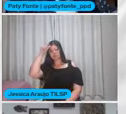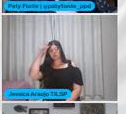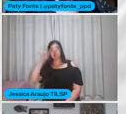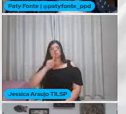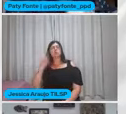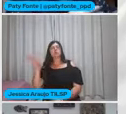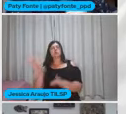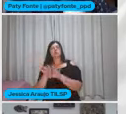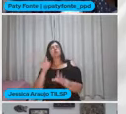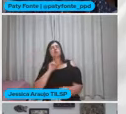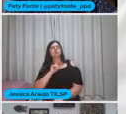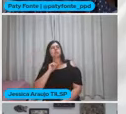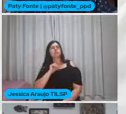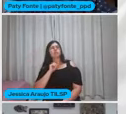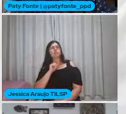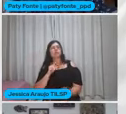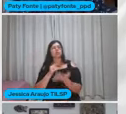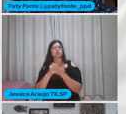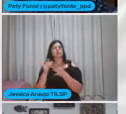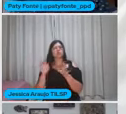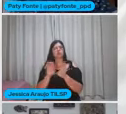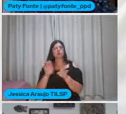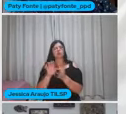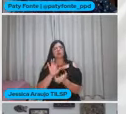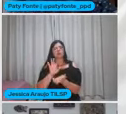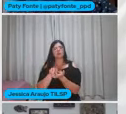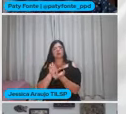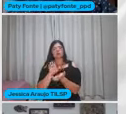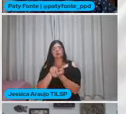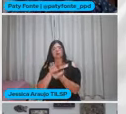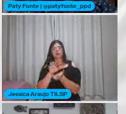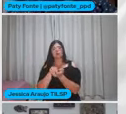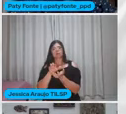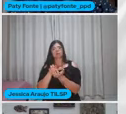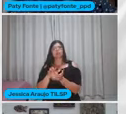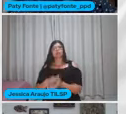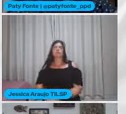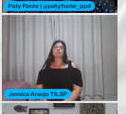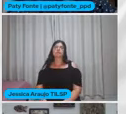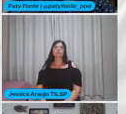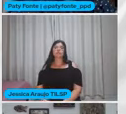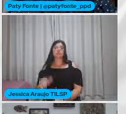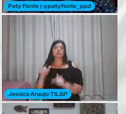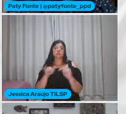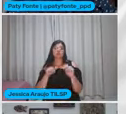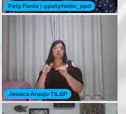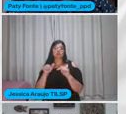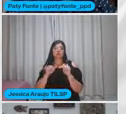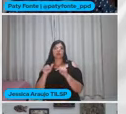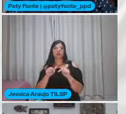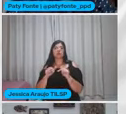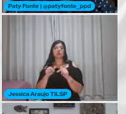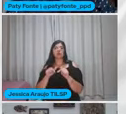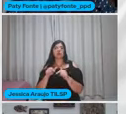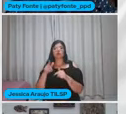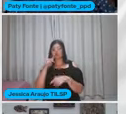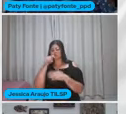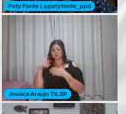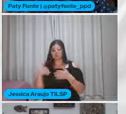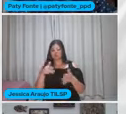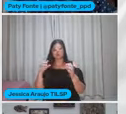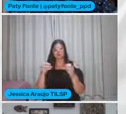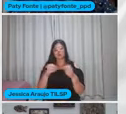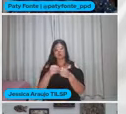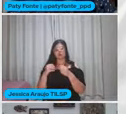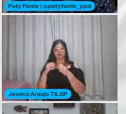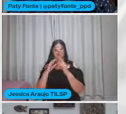Gerais E está começando também em Pernambuco O que acontece Ele trabalha Ele Pathy Com os rios próximos à escola